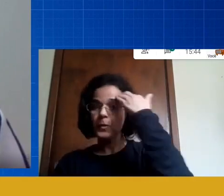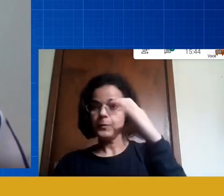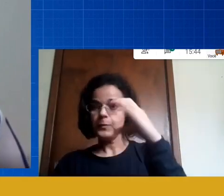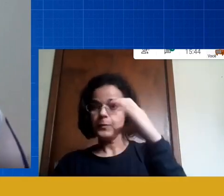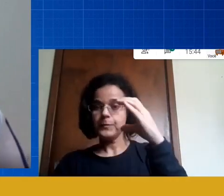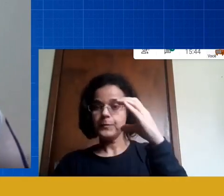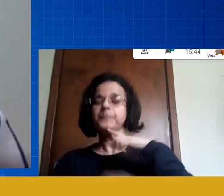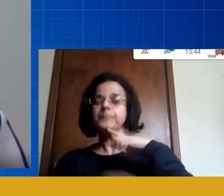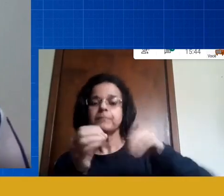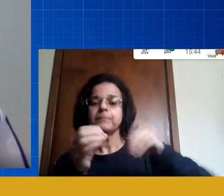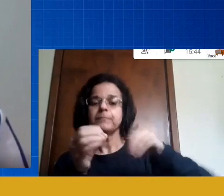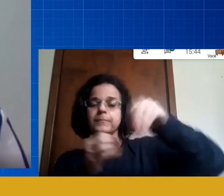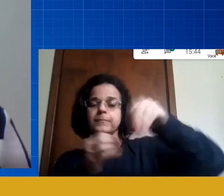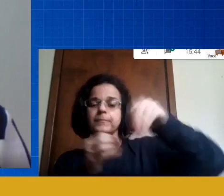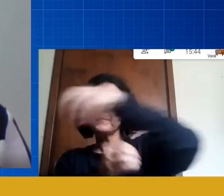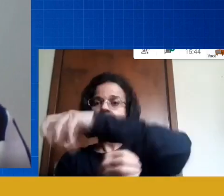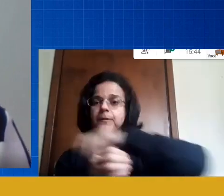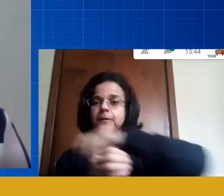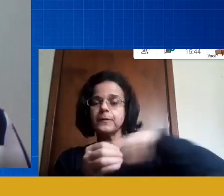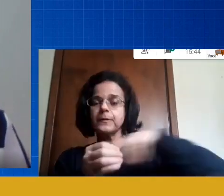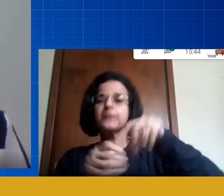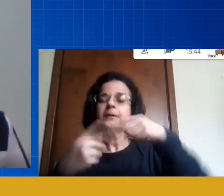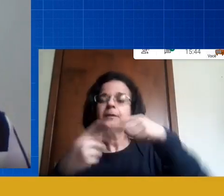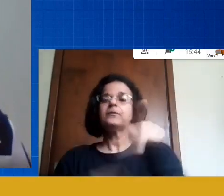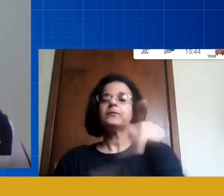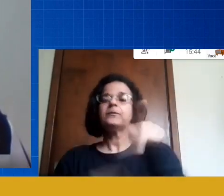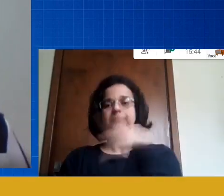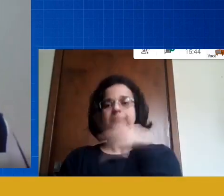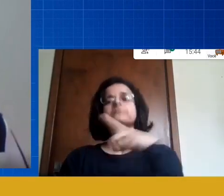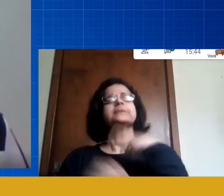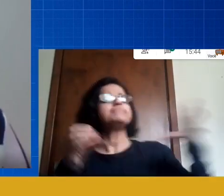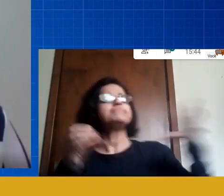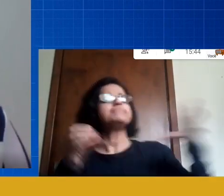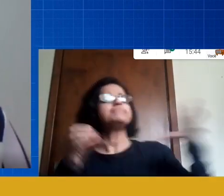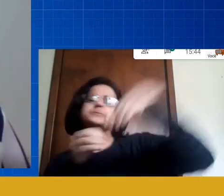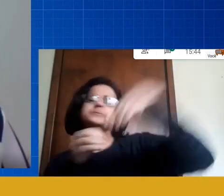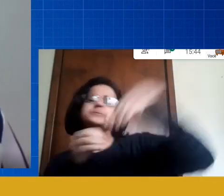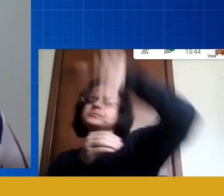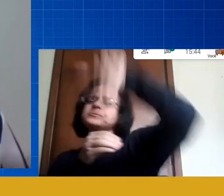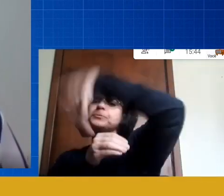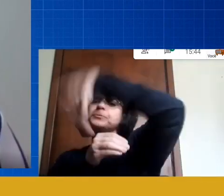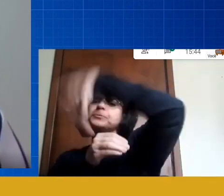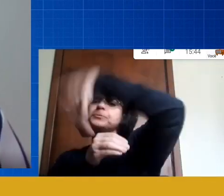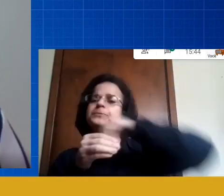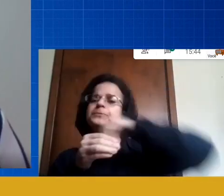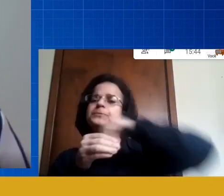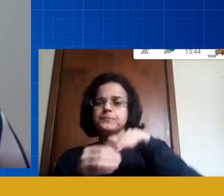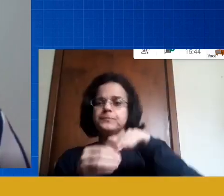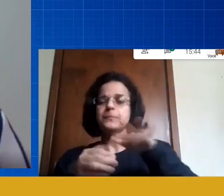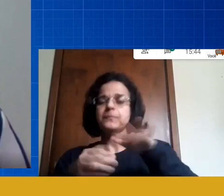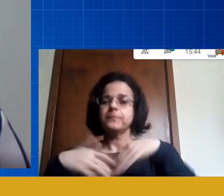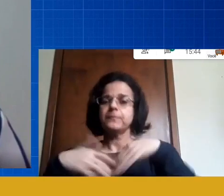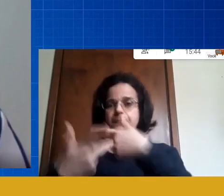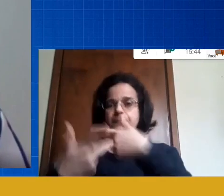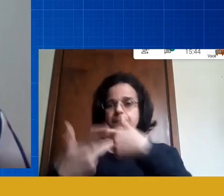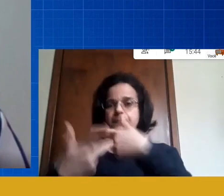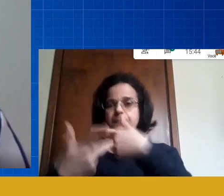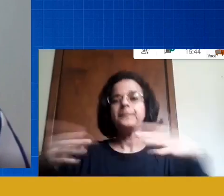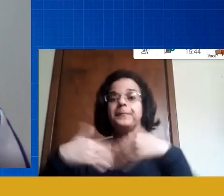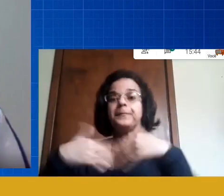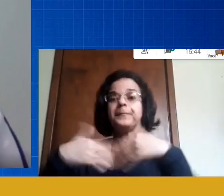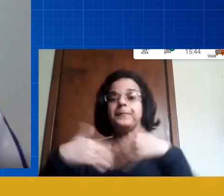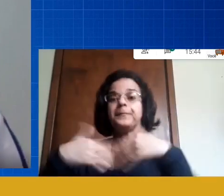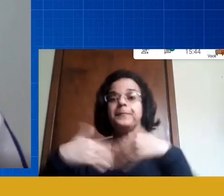professores por ser a rede de Orocar e concursar vem de vários municípios da região então assim nesse momento que a gente